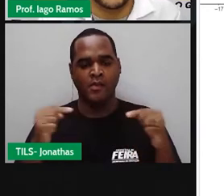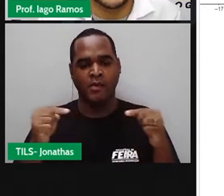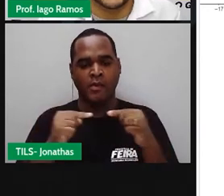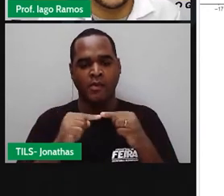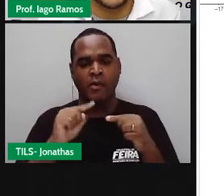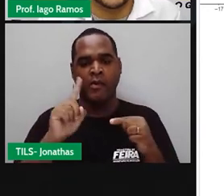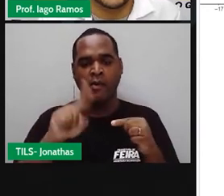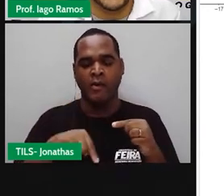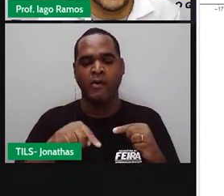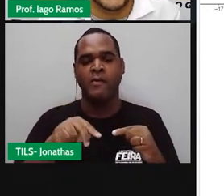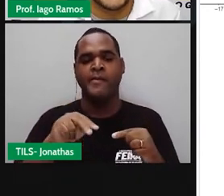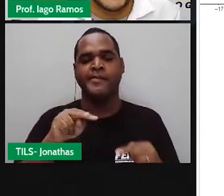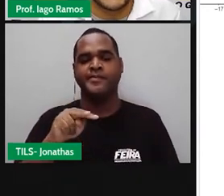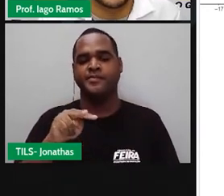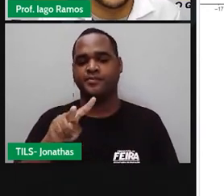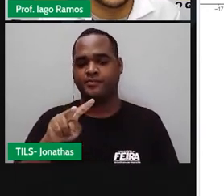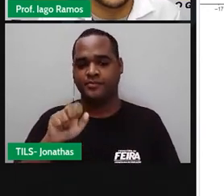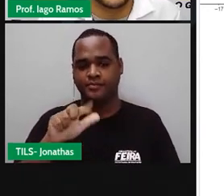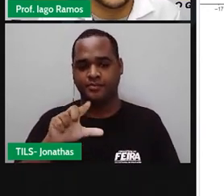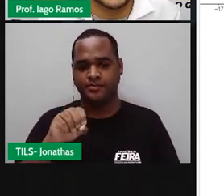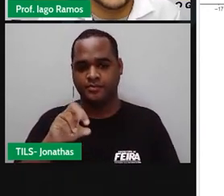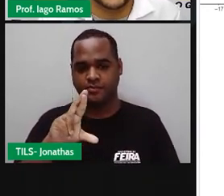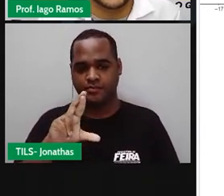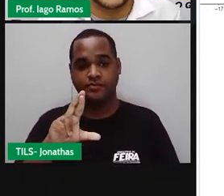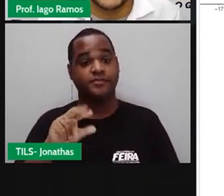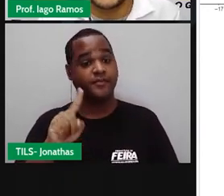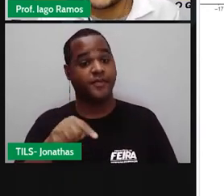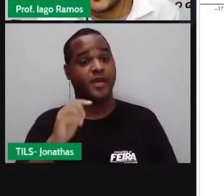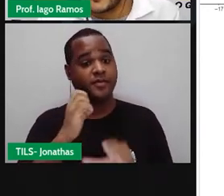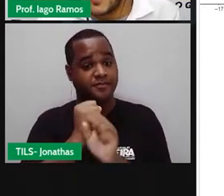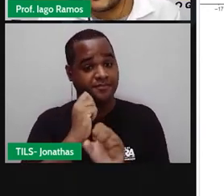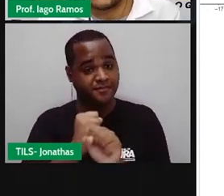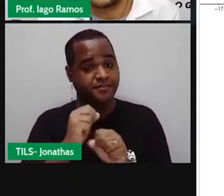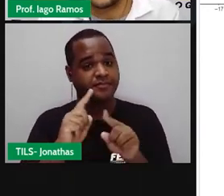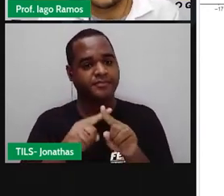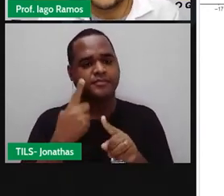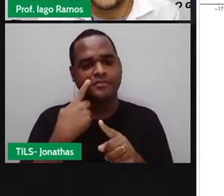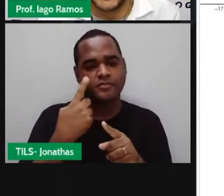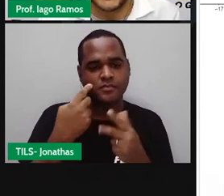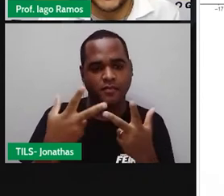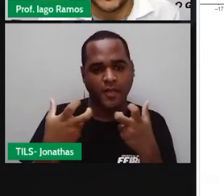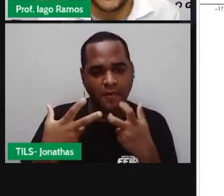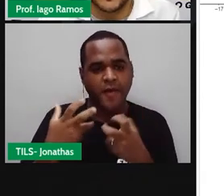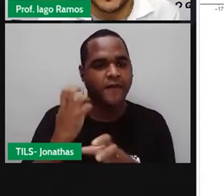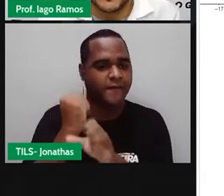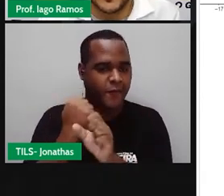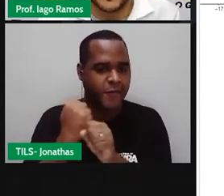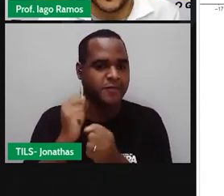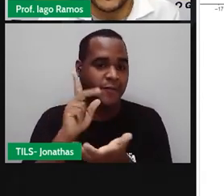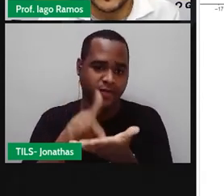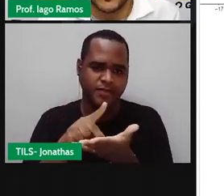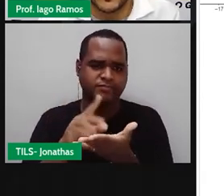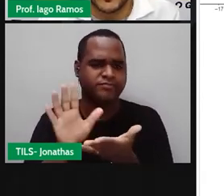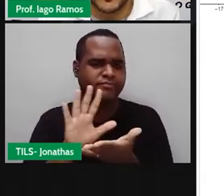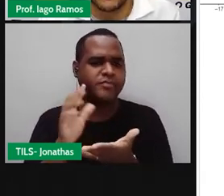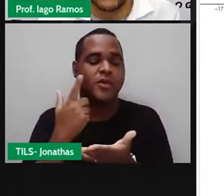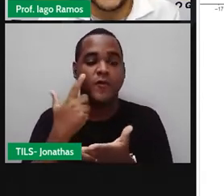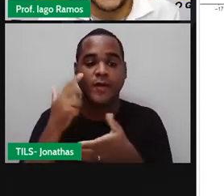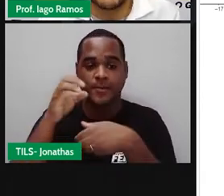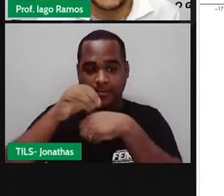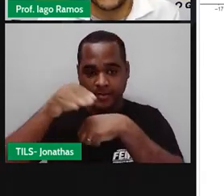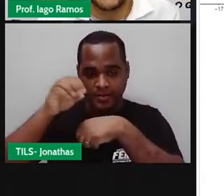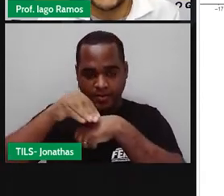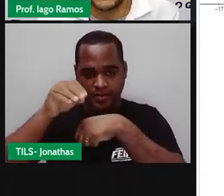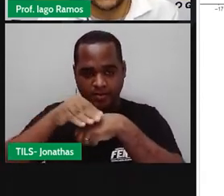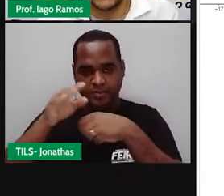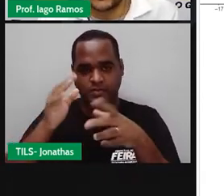valor absoluto. Que é algo que eu não vou trazer com detalhes nesta aula. Mas, eu já deixo a informação aqui para você. O